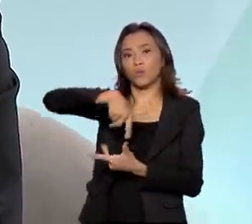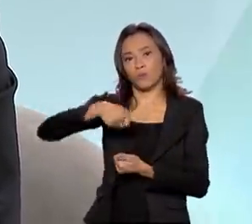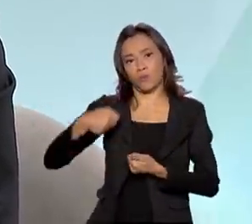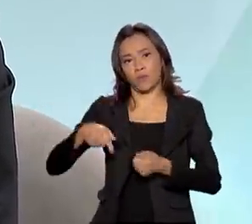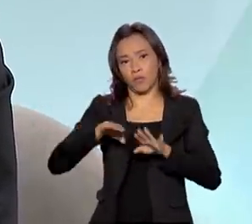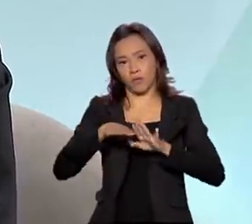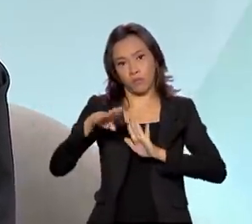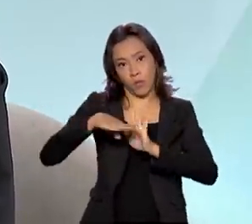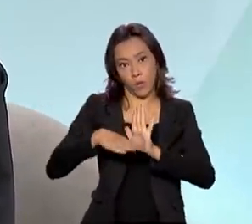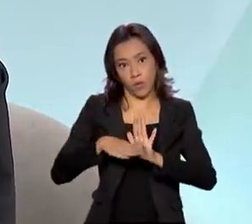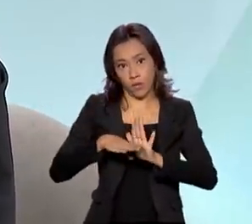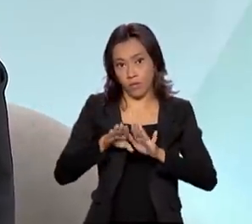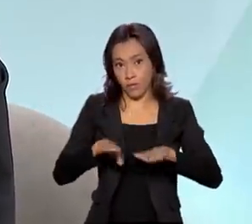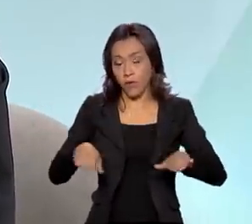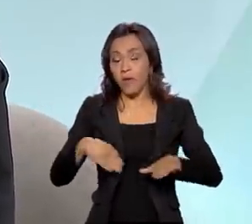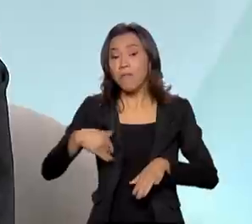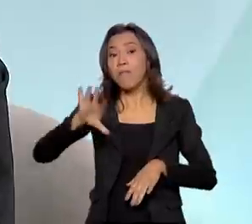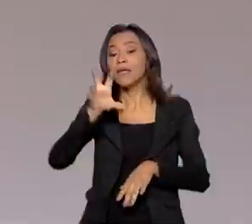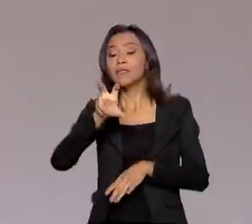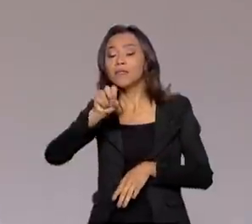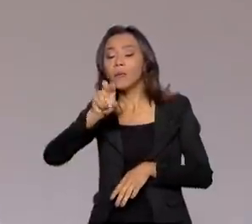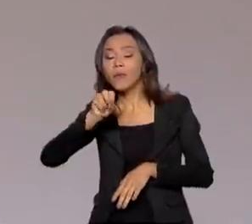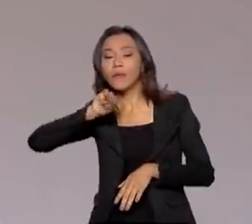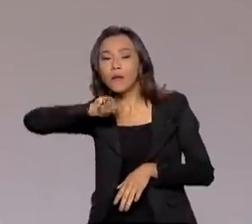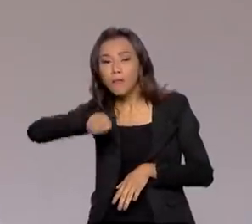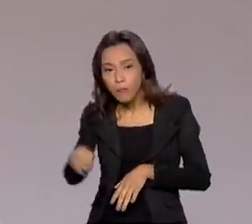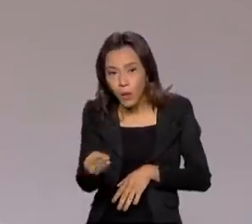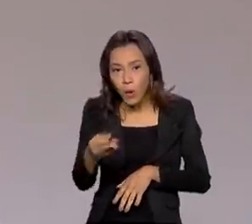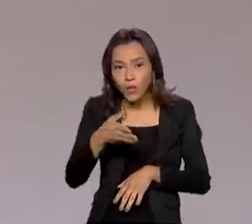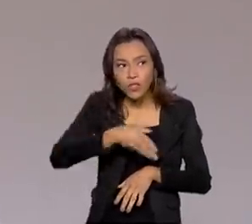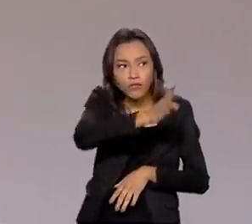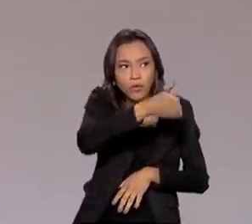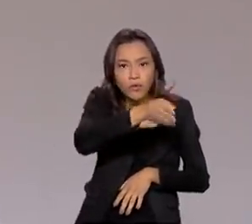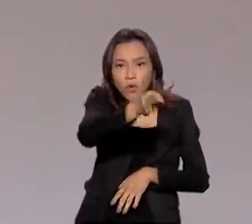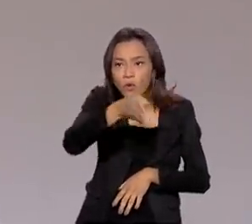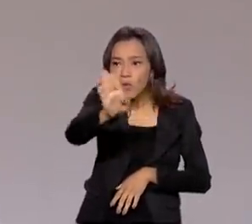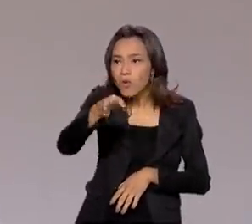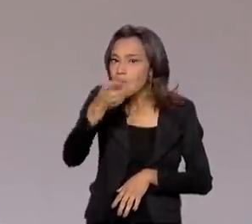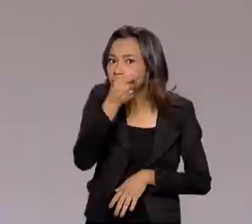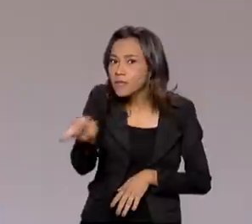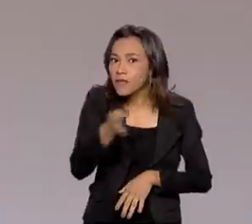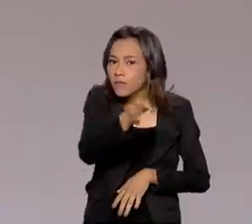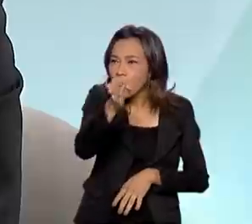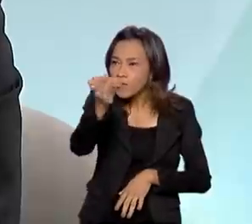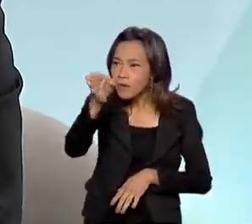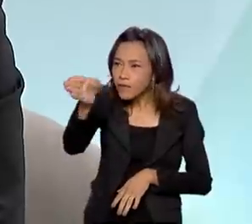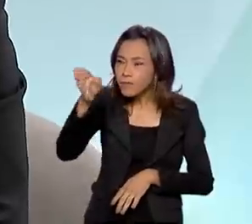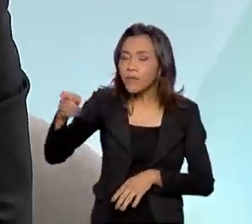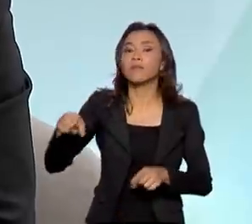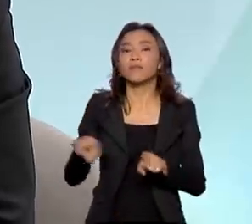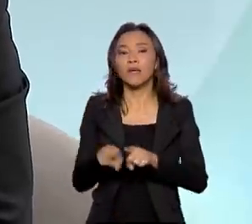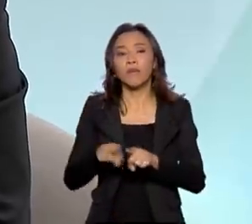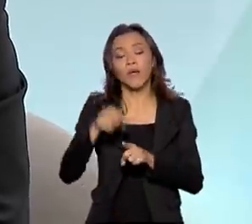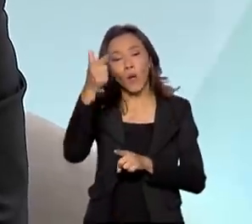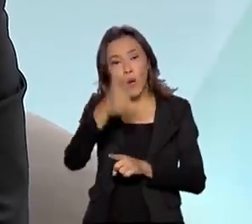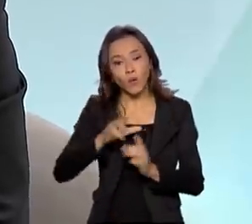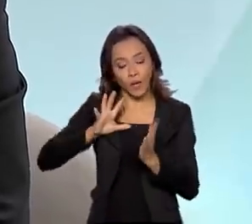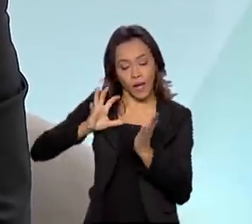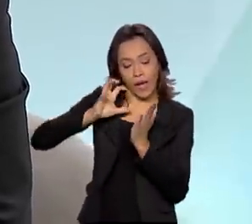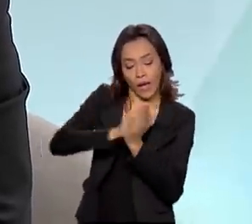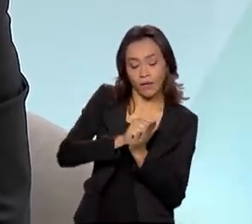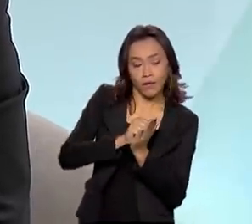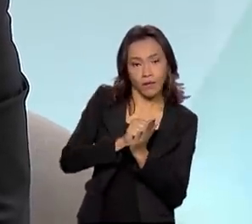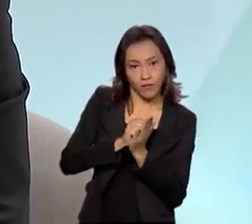Foram mais de 50 milhões de visitas já realizadas através do programa Criança Feliz. Assinamos, inclusive, a ampliação do cadastro do Criança